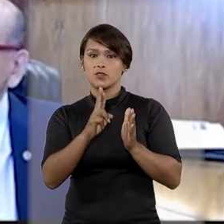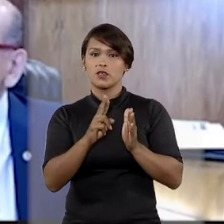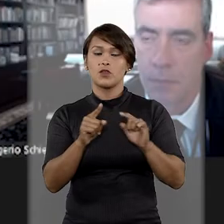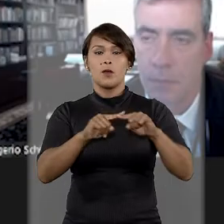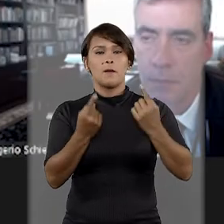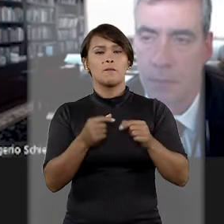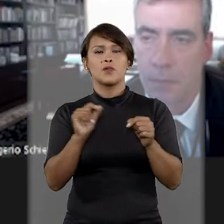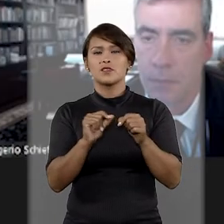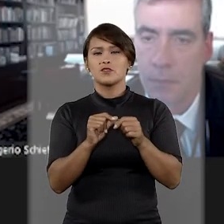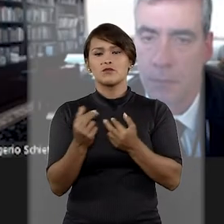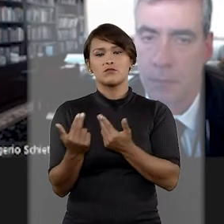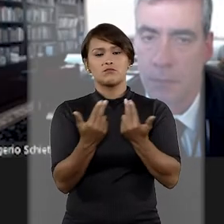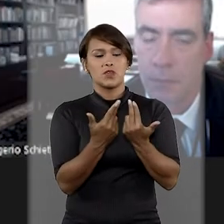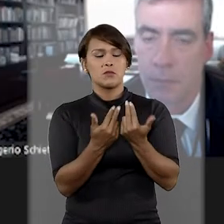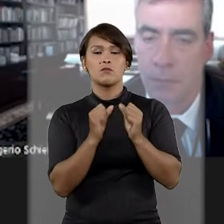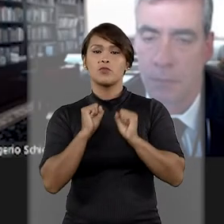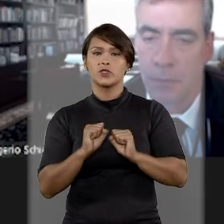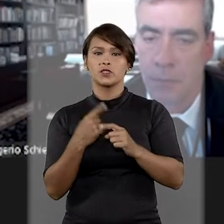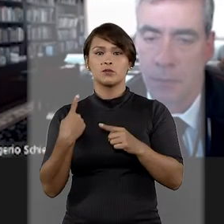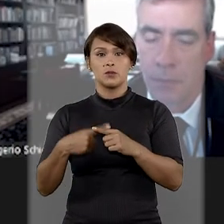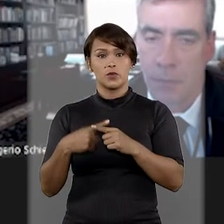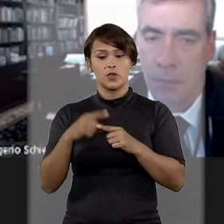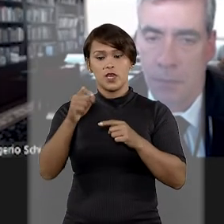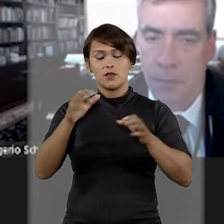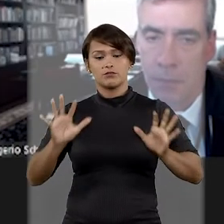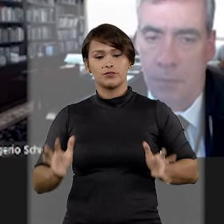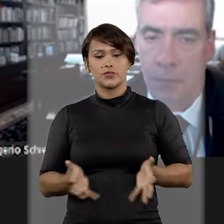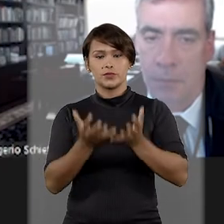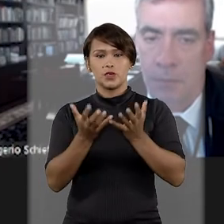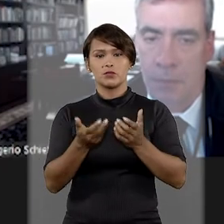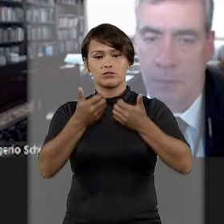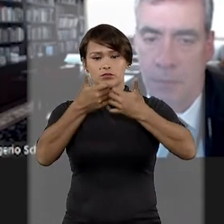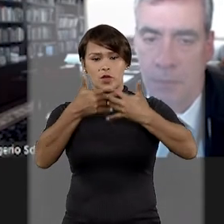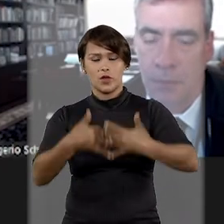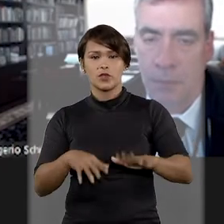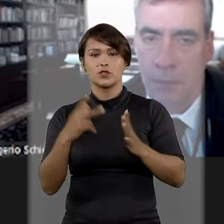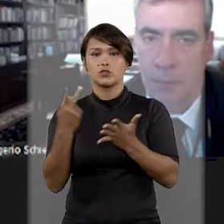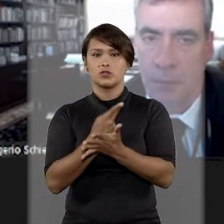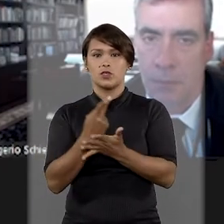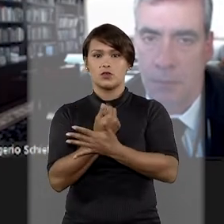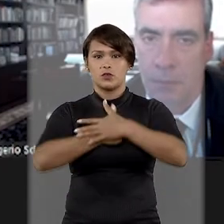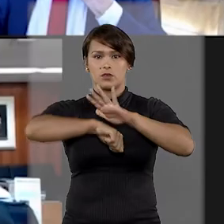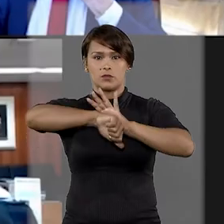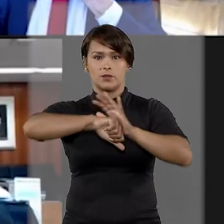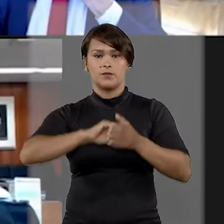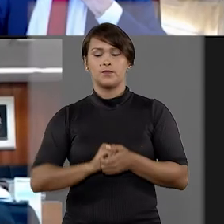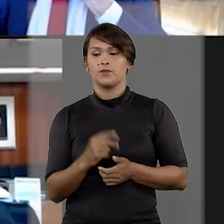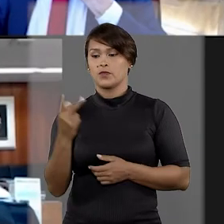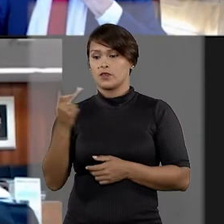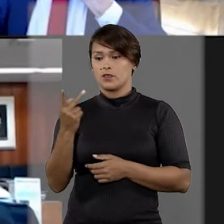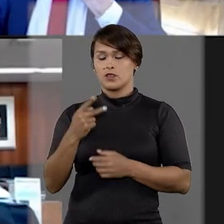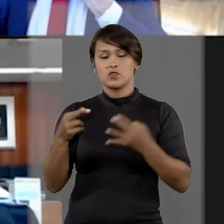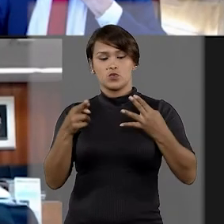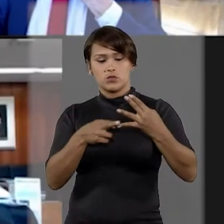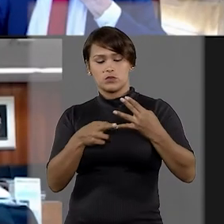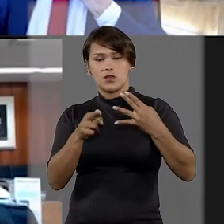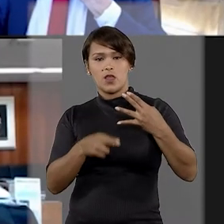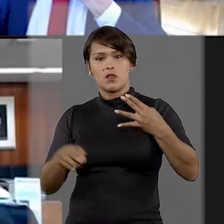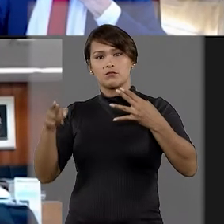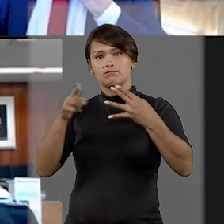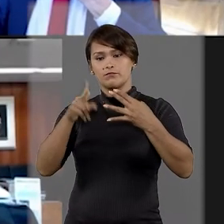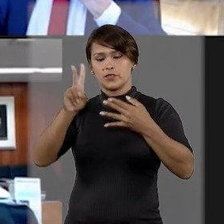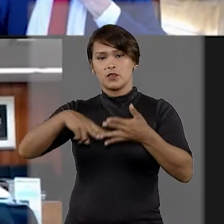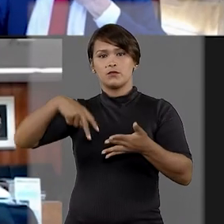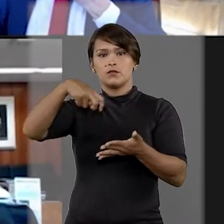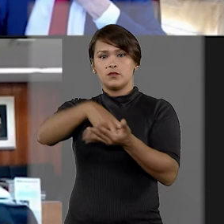resultado, mas não o faz mesmo podendo, e assim contribui para o desfecho do ato ilícito. Nas duas primeiras instâncias,